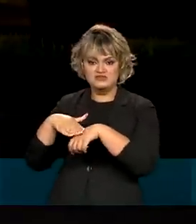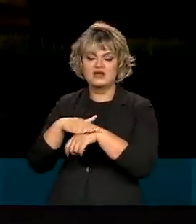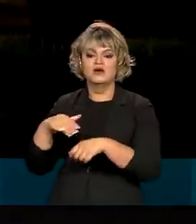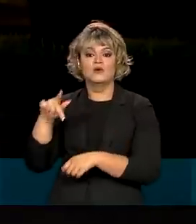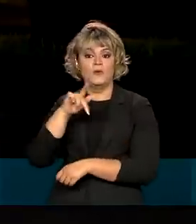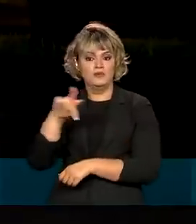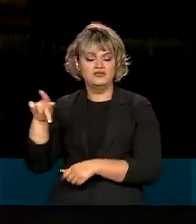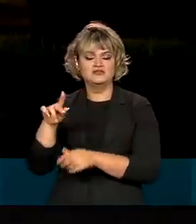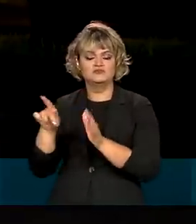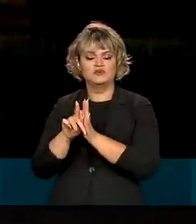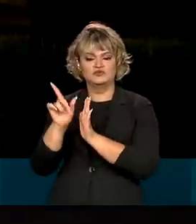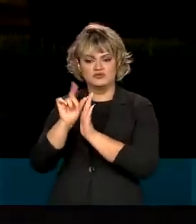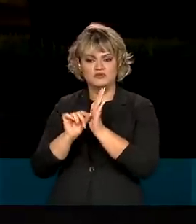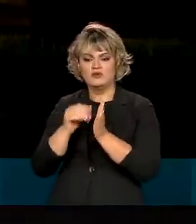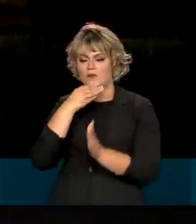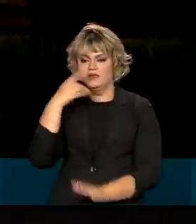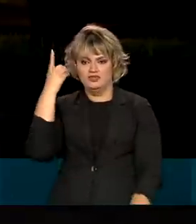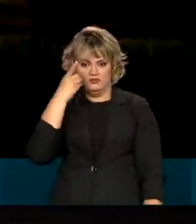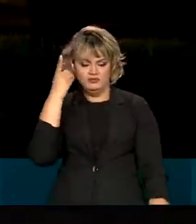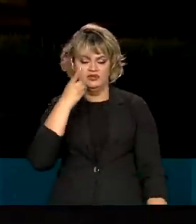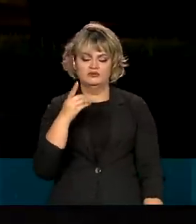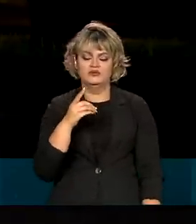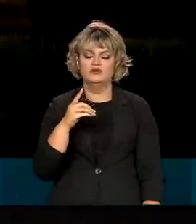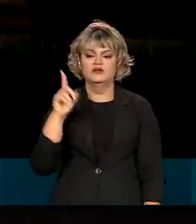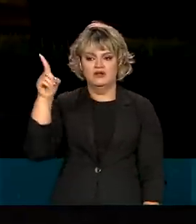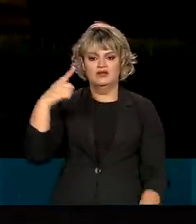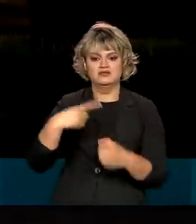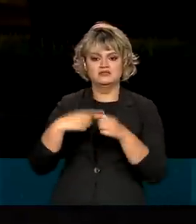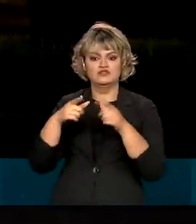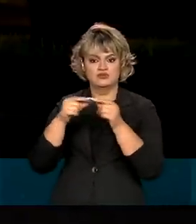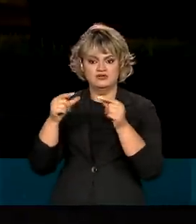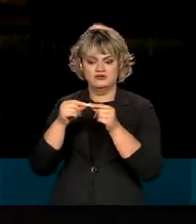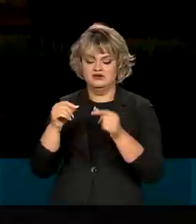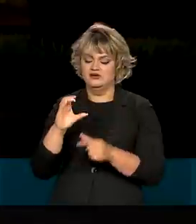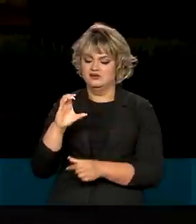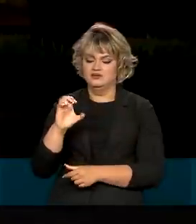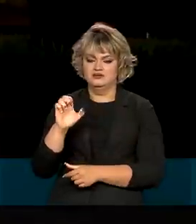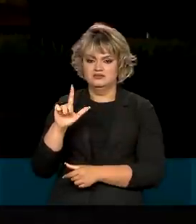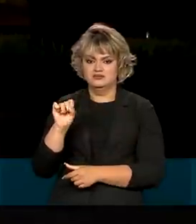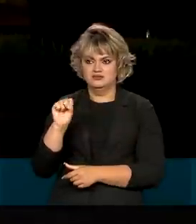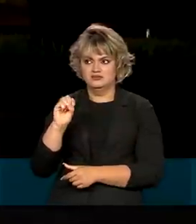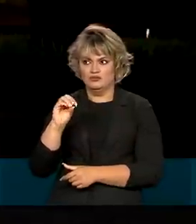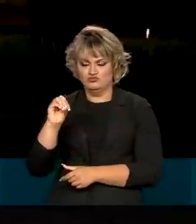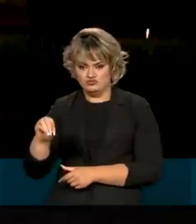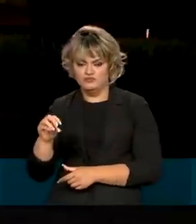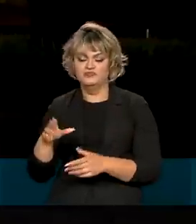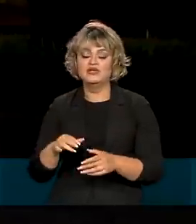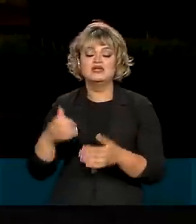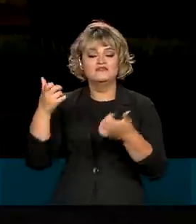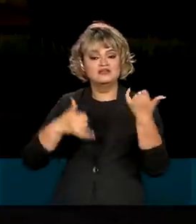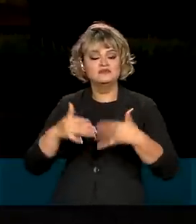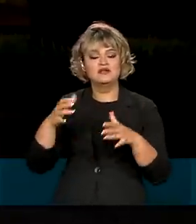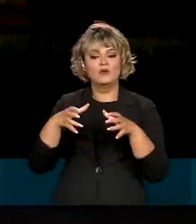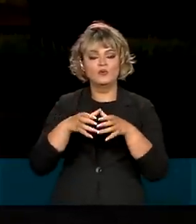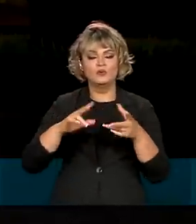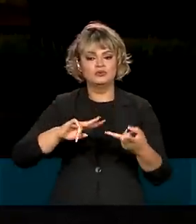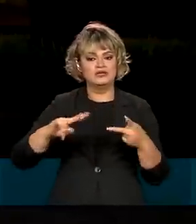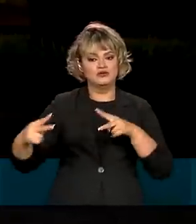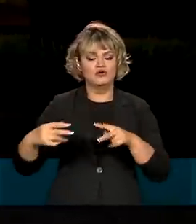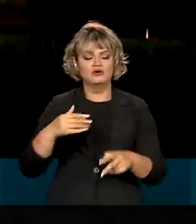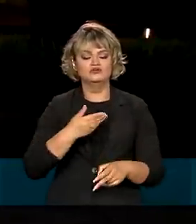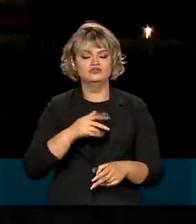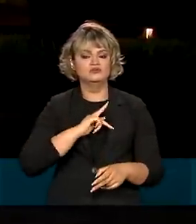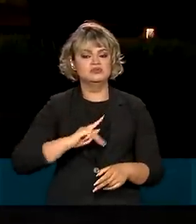Comissão Mista de Orçamento, o deputado Celso Sabino, em Brasília. E vai anunciar parte da equipe de transição do governo. O